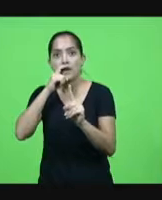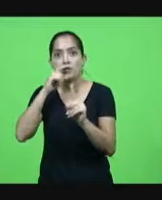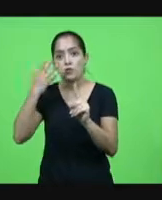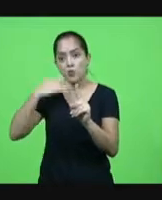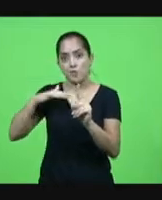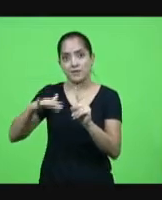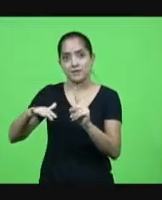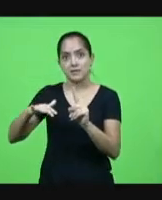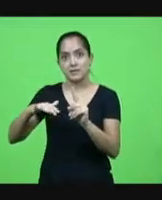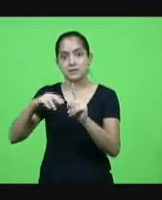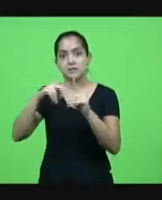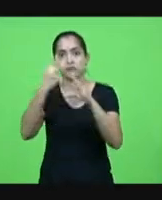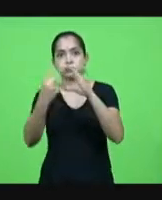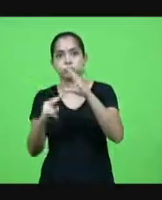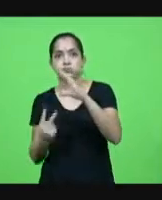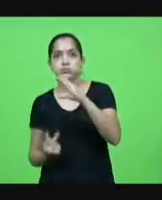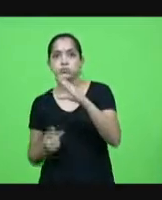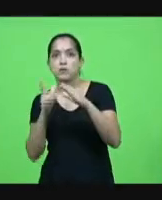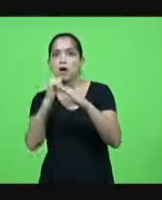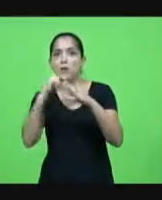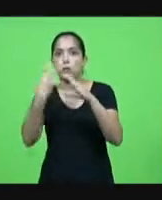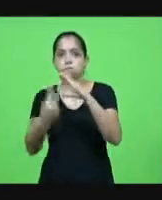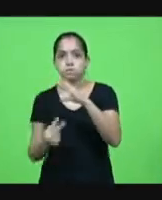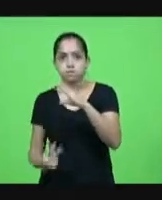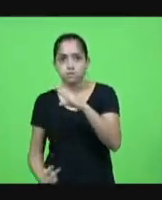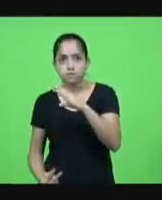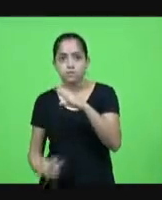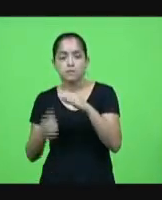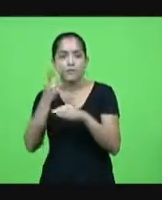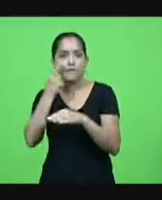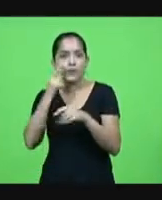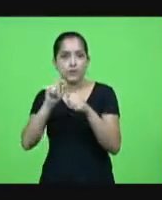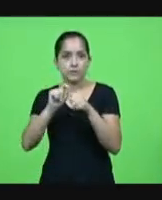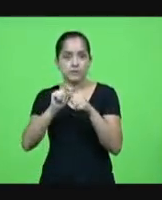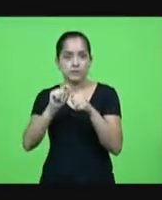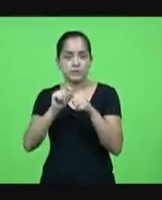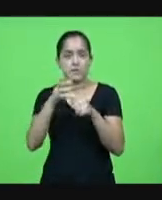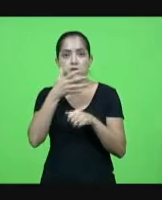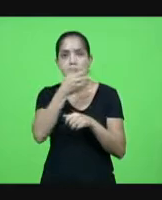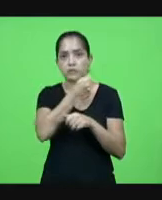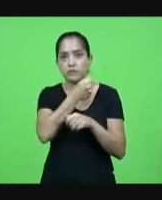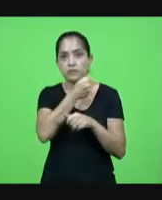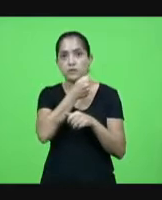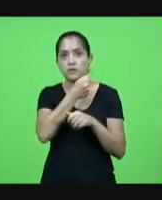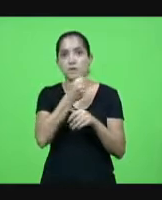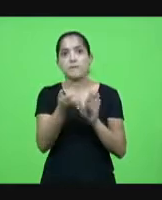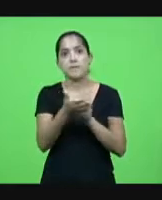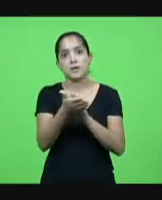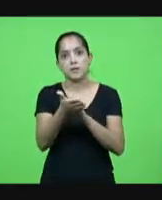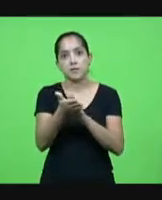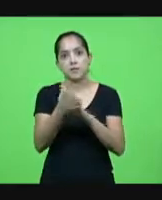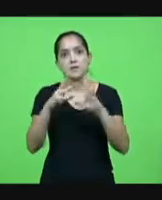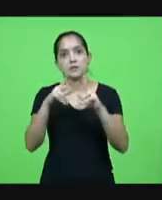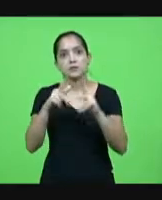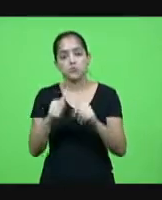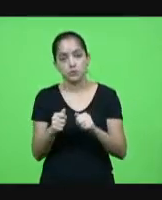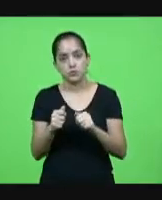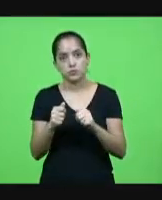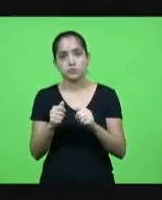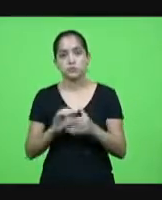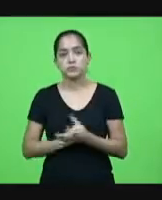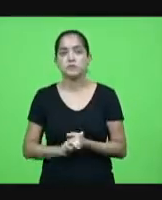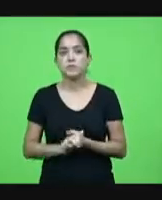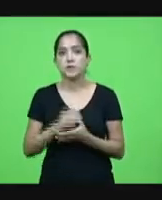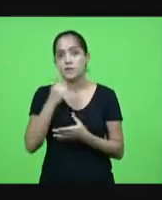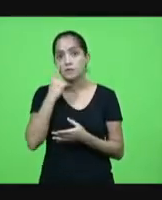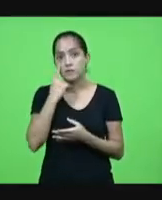afogada e olha o que que eles vão fazer ali parabéns a todos do SAMU presta atenção eles